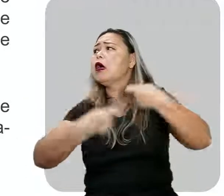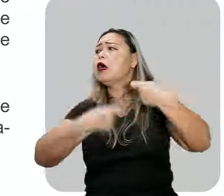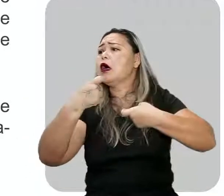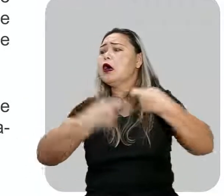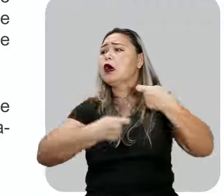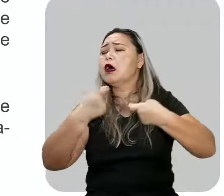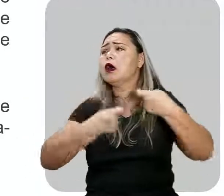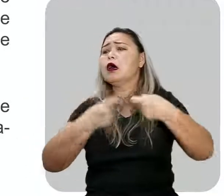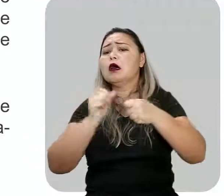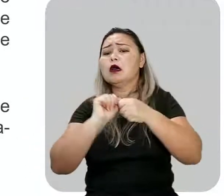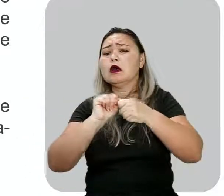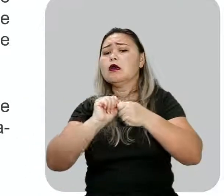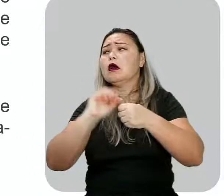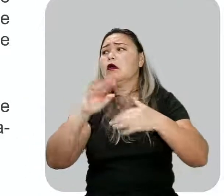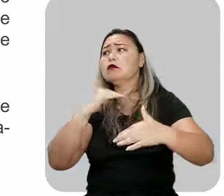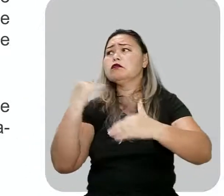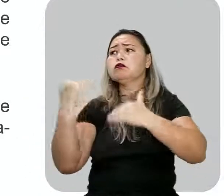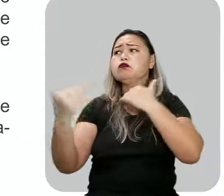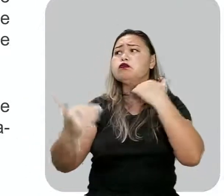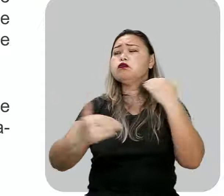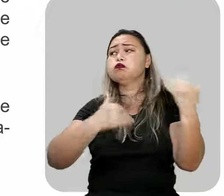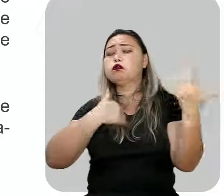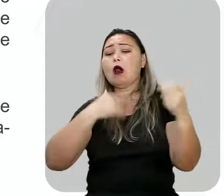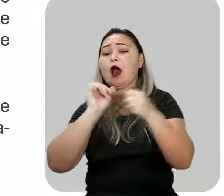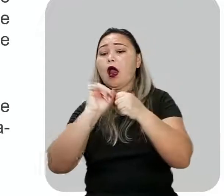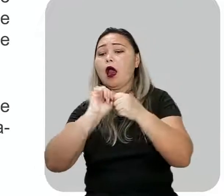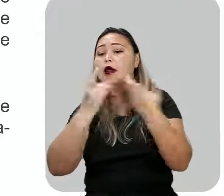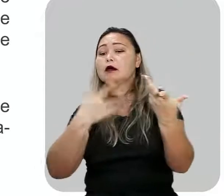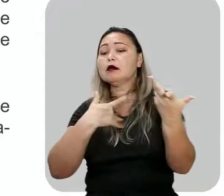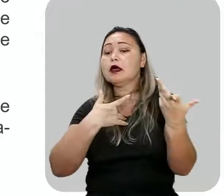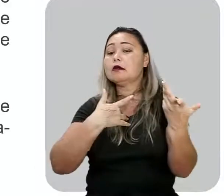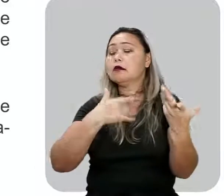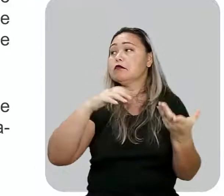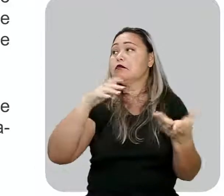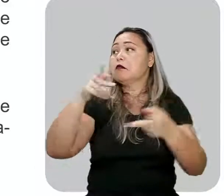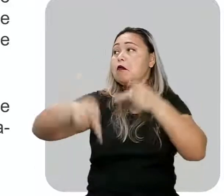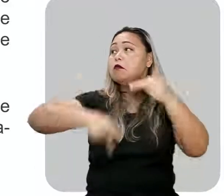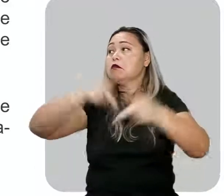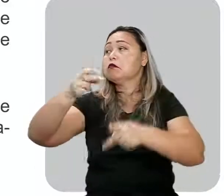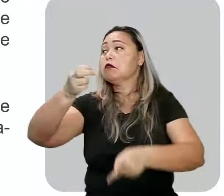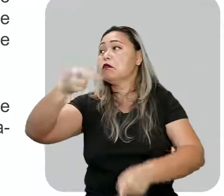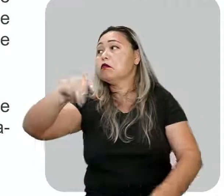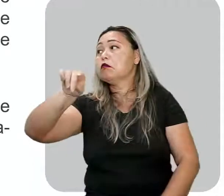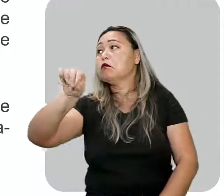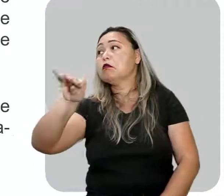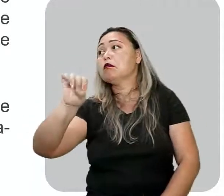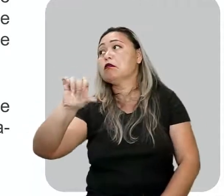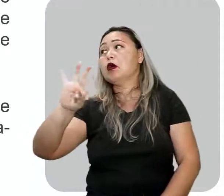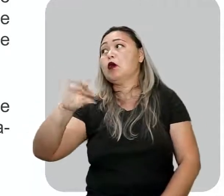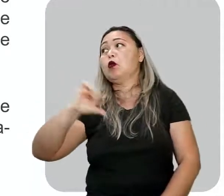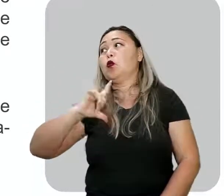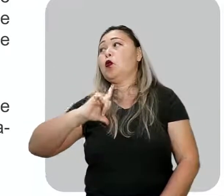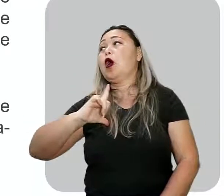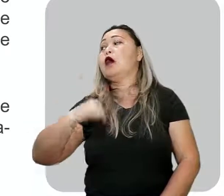que dizimou grande parte da população nordestina. Trata-se de um estudo